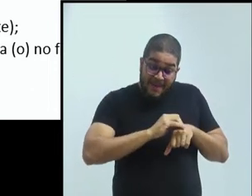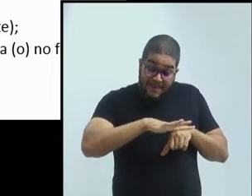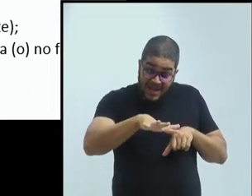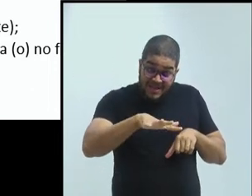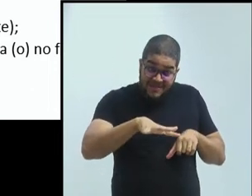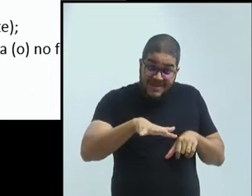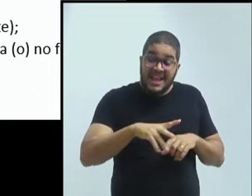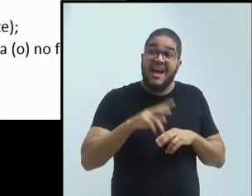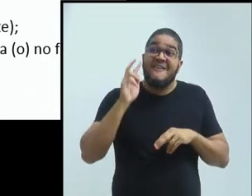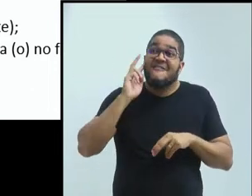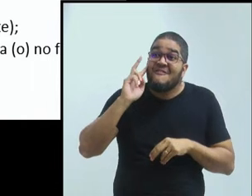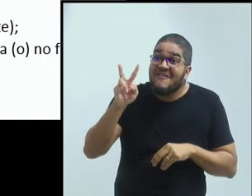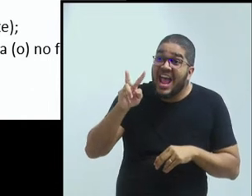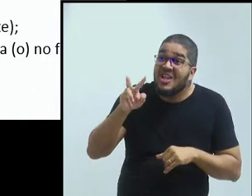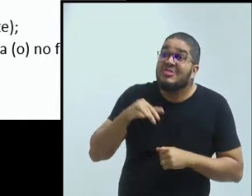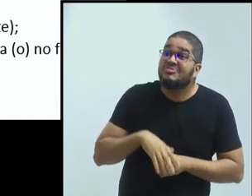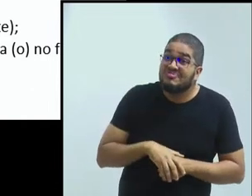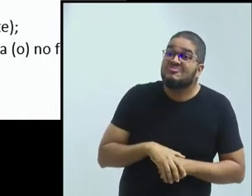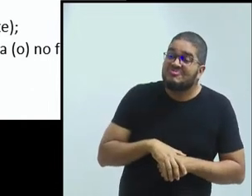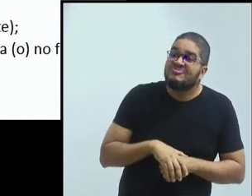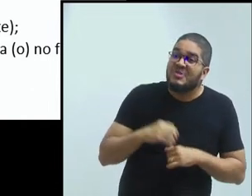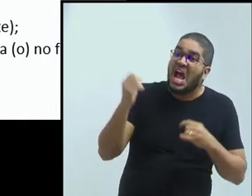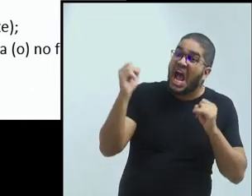aulas e registrando. Então,